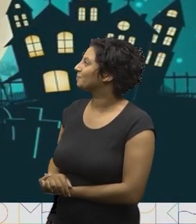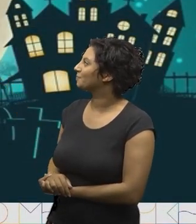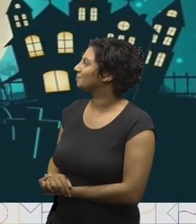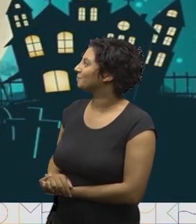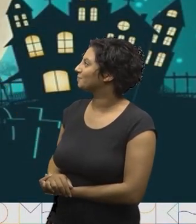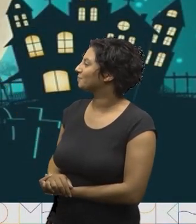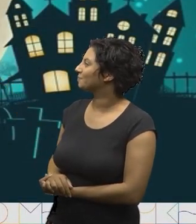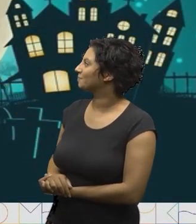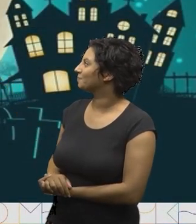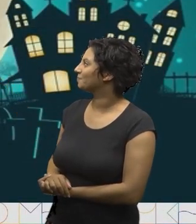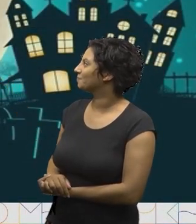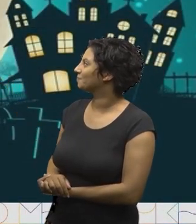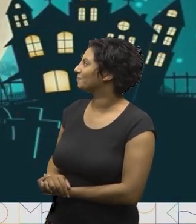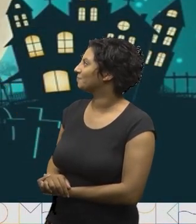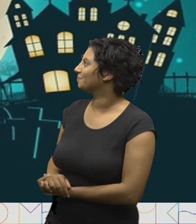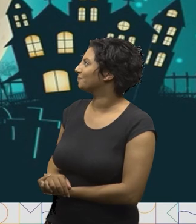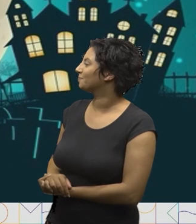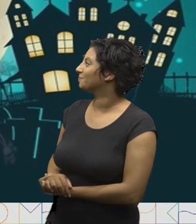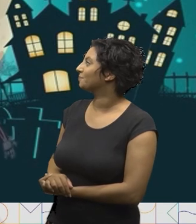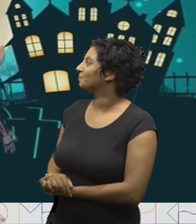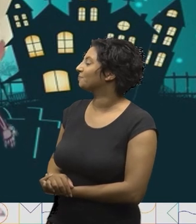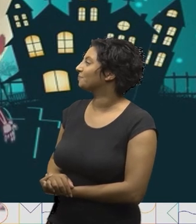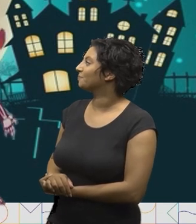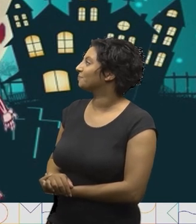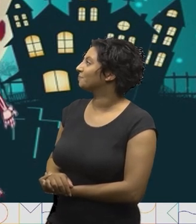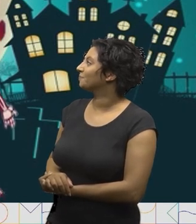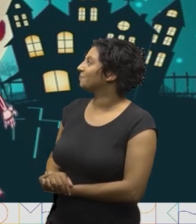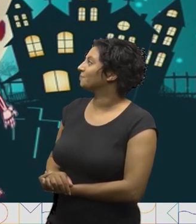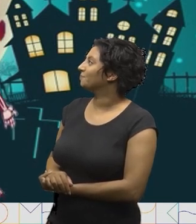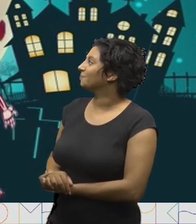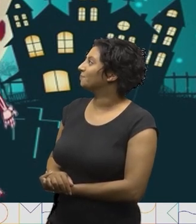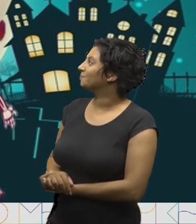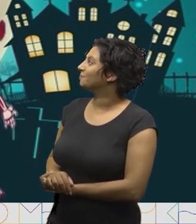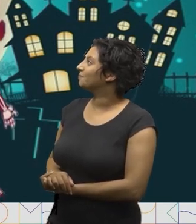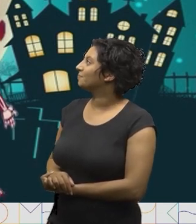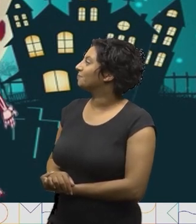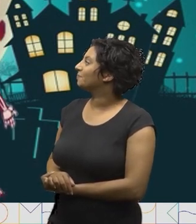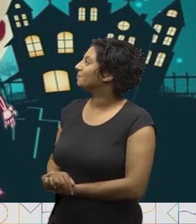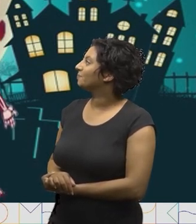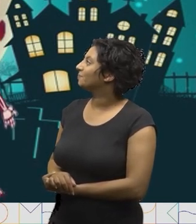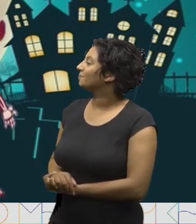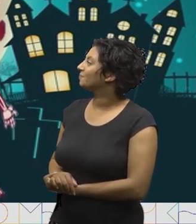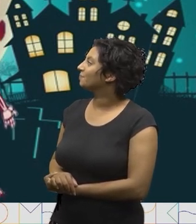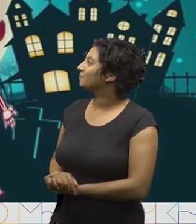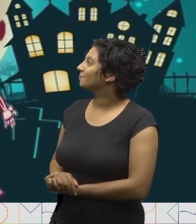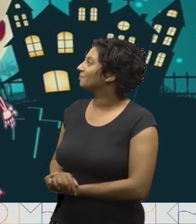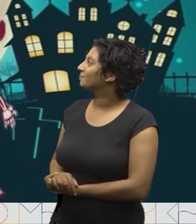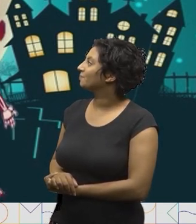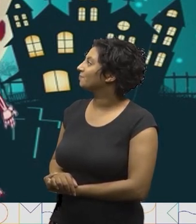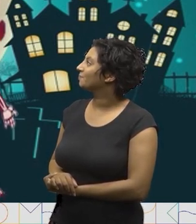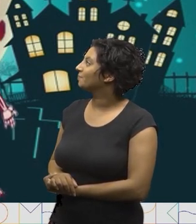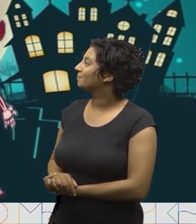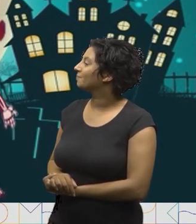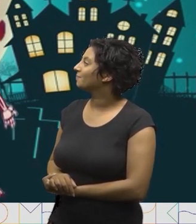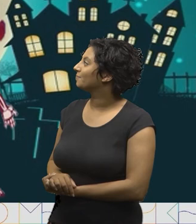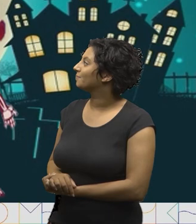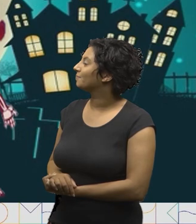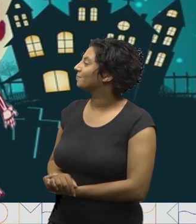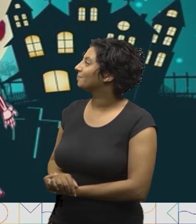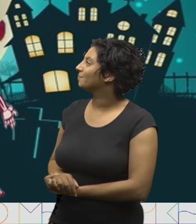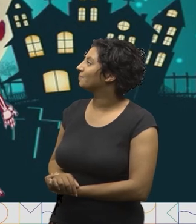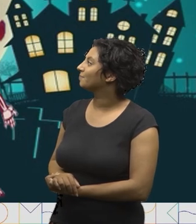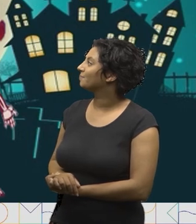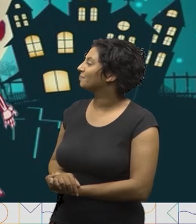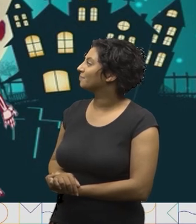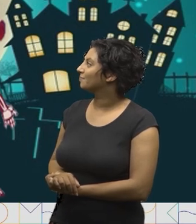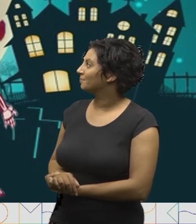cemitério, téreo, téreo, téreo, duas caveiras se encontraram, traram, traram, traram, traram.